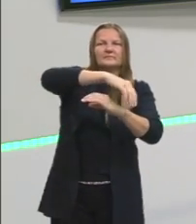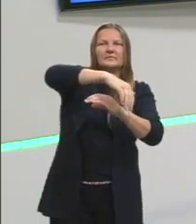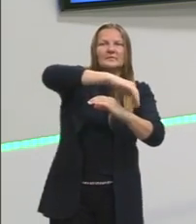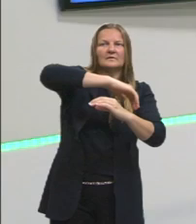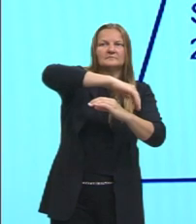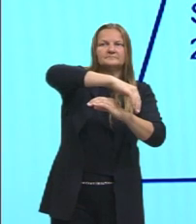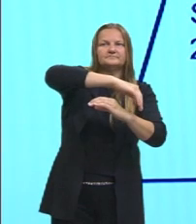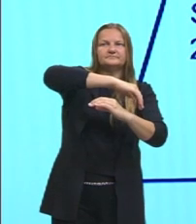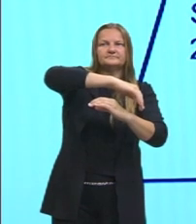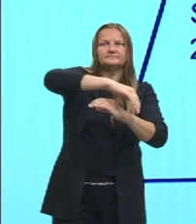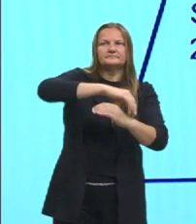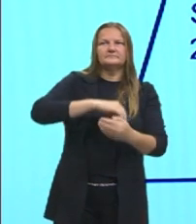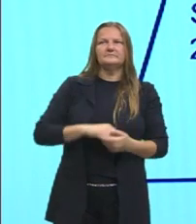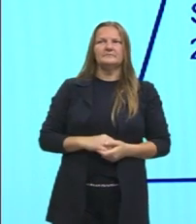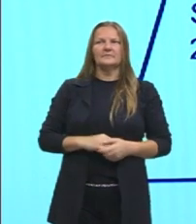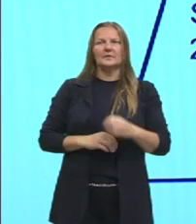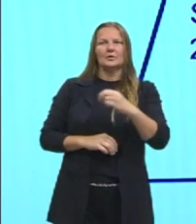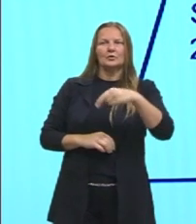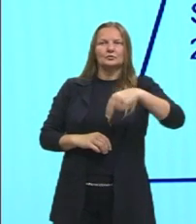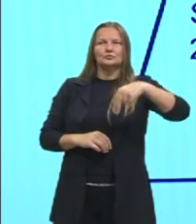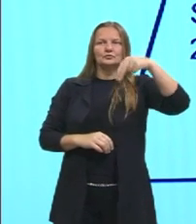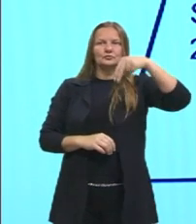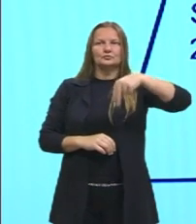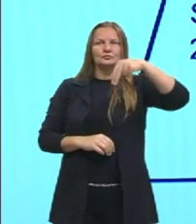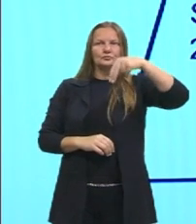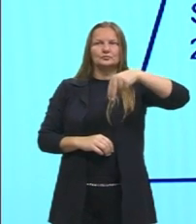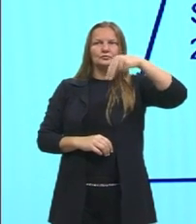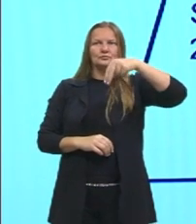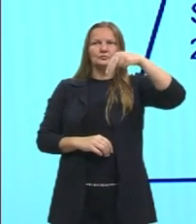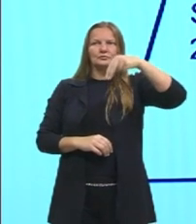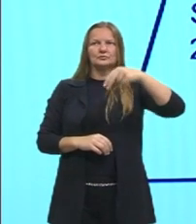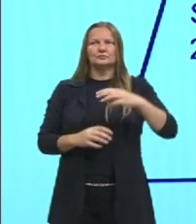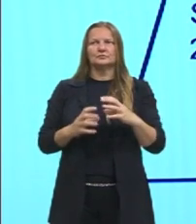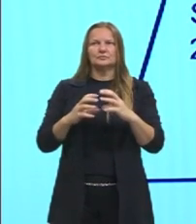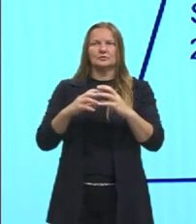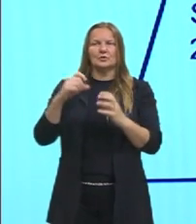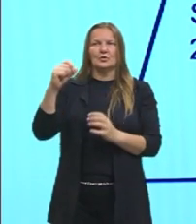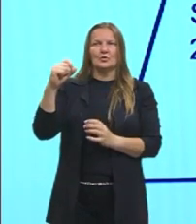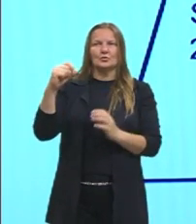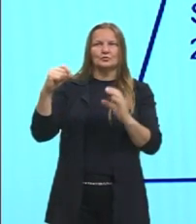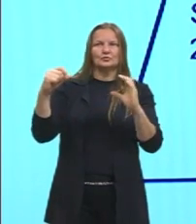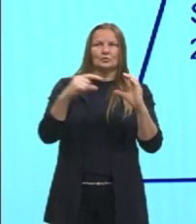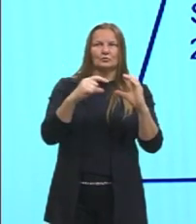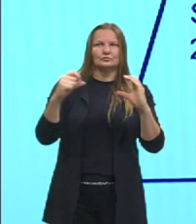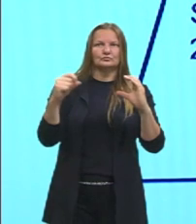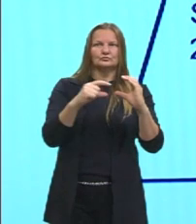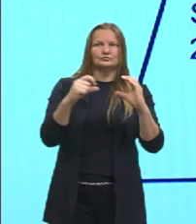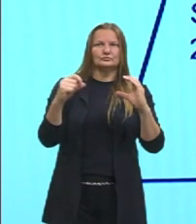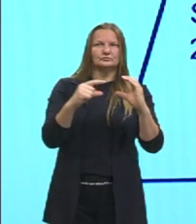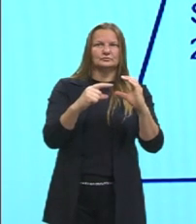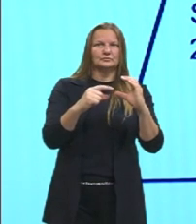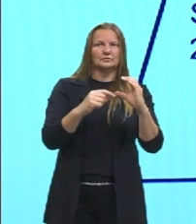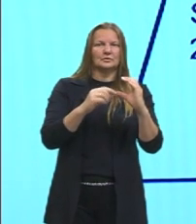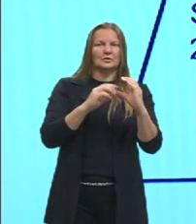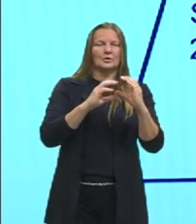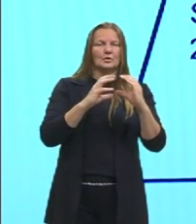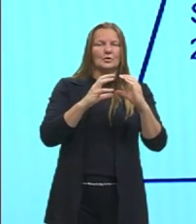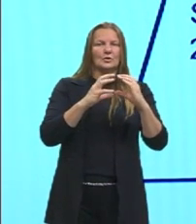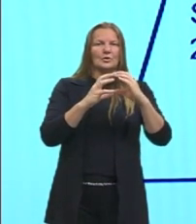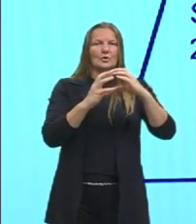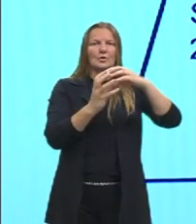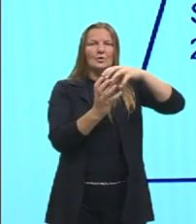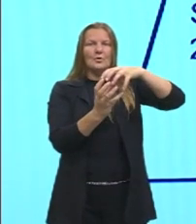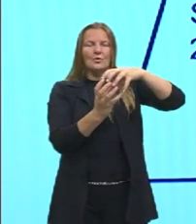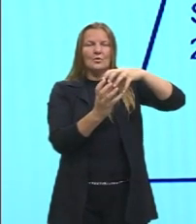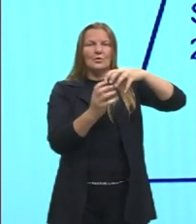está incidindo bem sobre o norte, tá, gurizada? Bem sobre o norte. Se ele está incidindo ao norte, nós estamos ao sul, o que